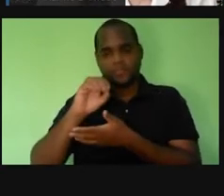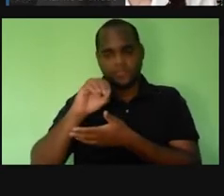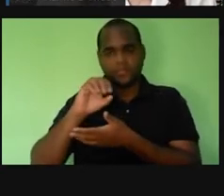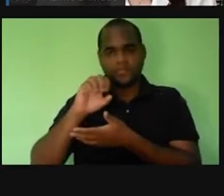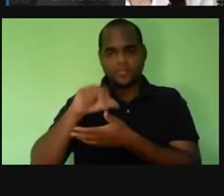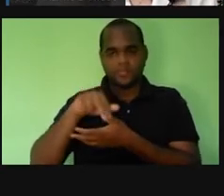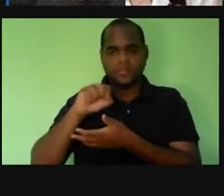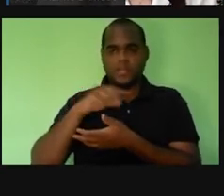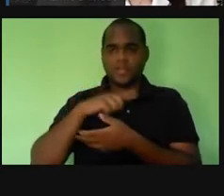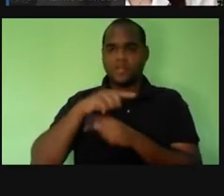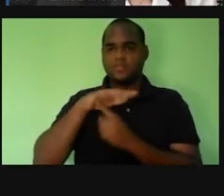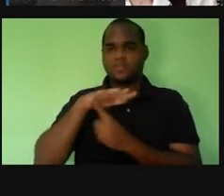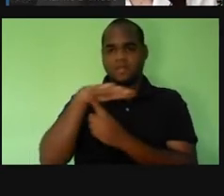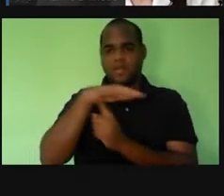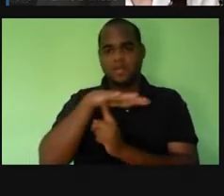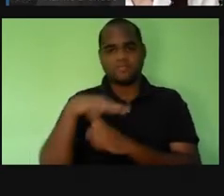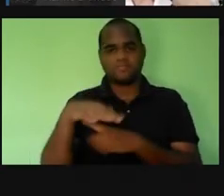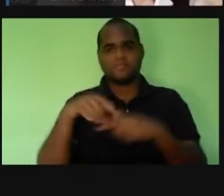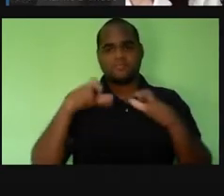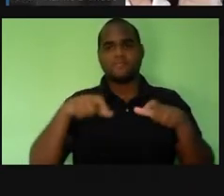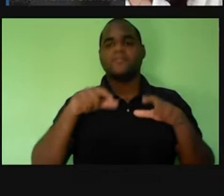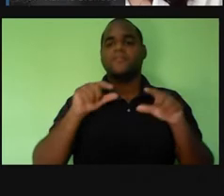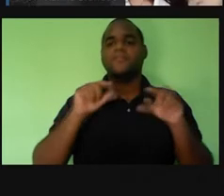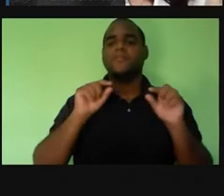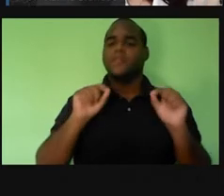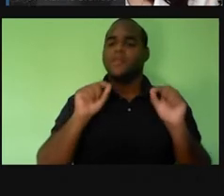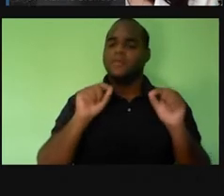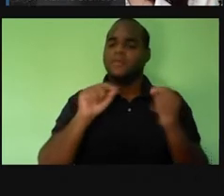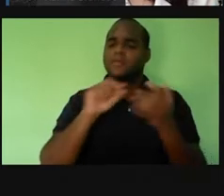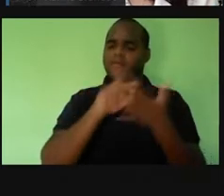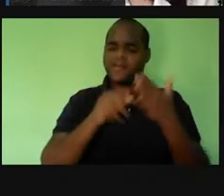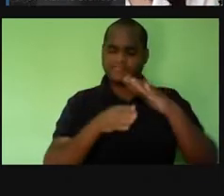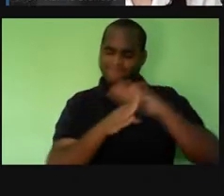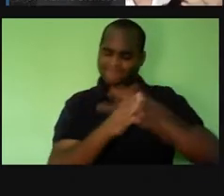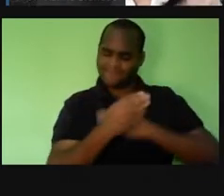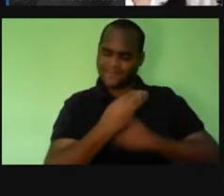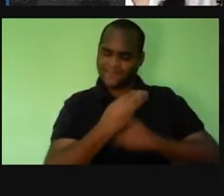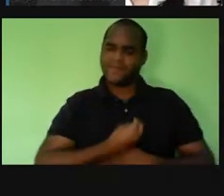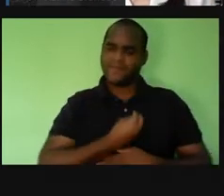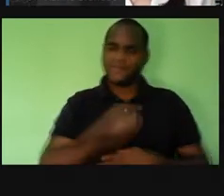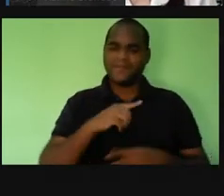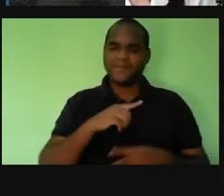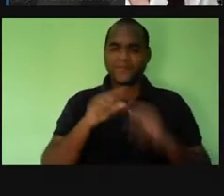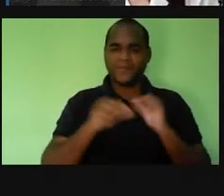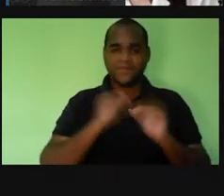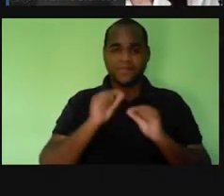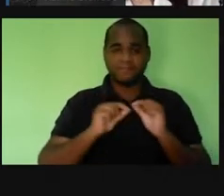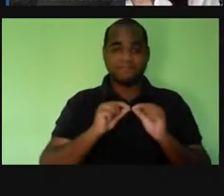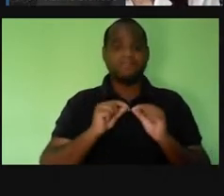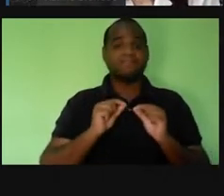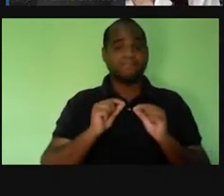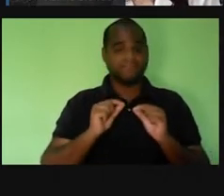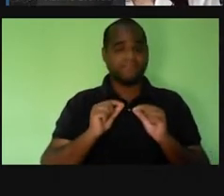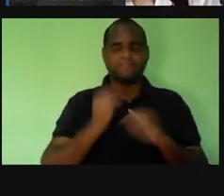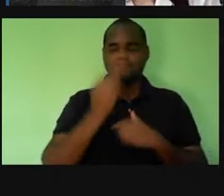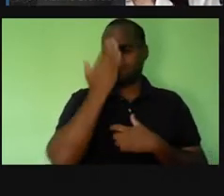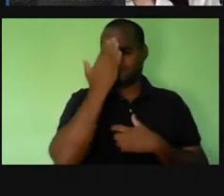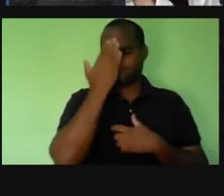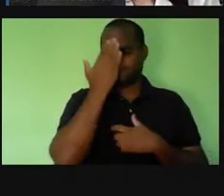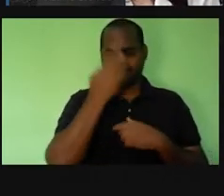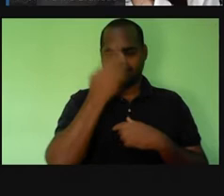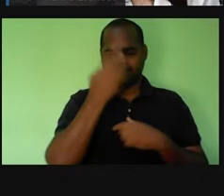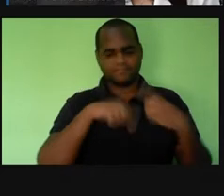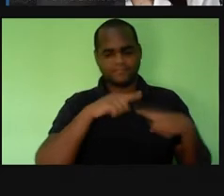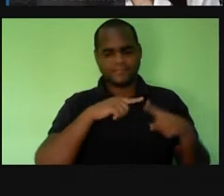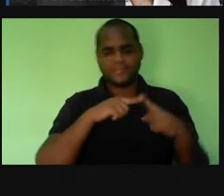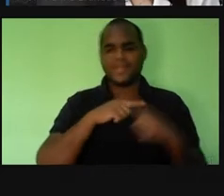ambiente, em um meio, tá? E isso interfere em quê na nossa vida? Sabe quando a gente chupa